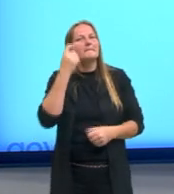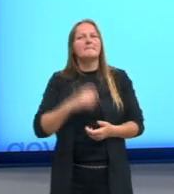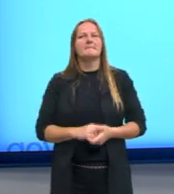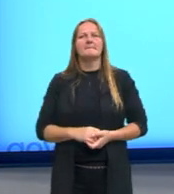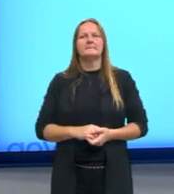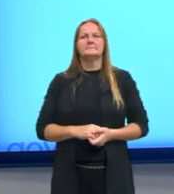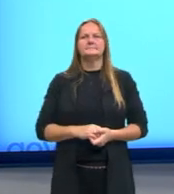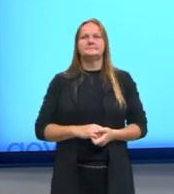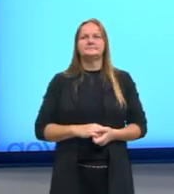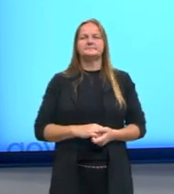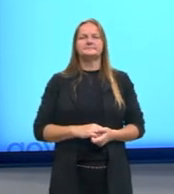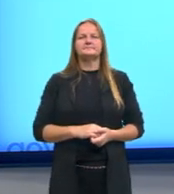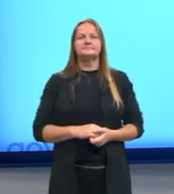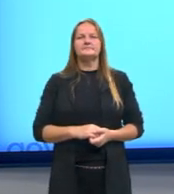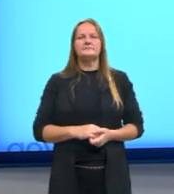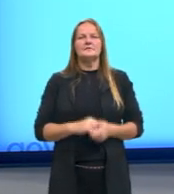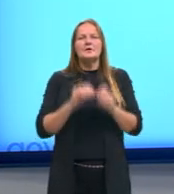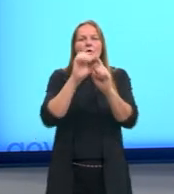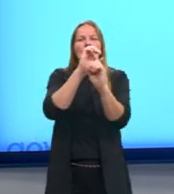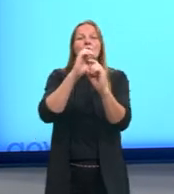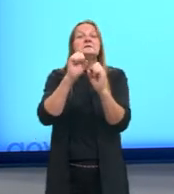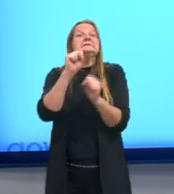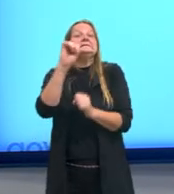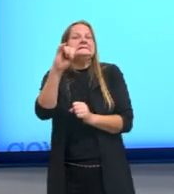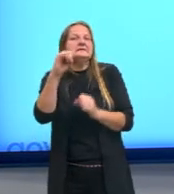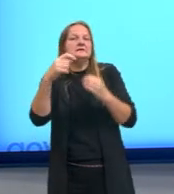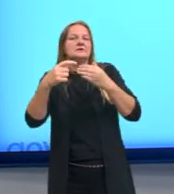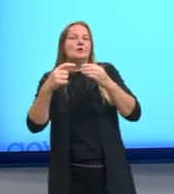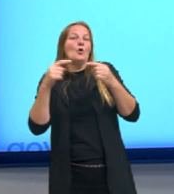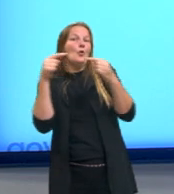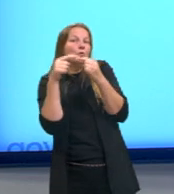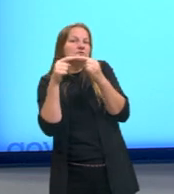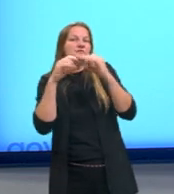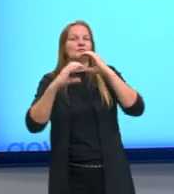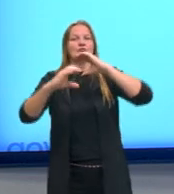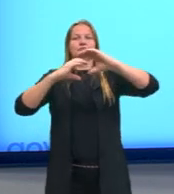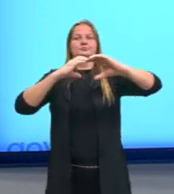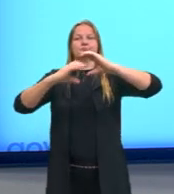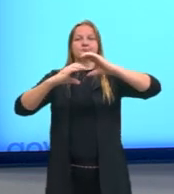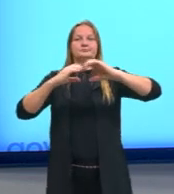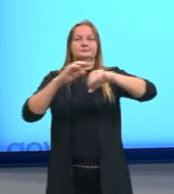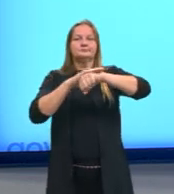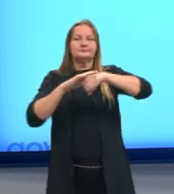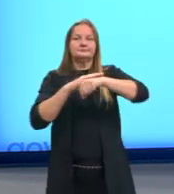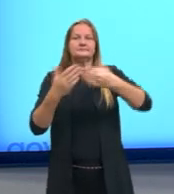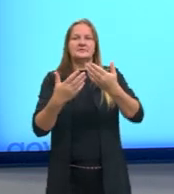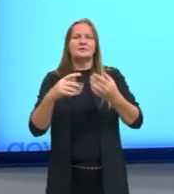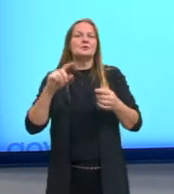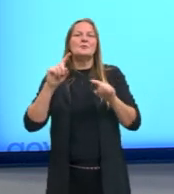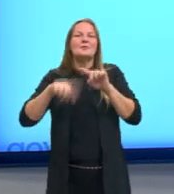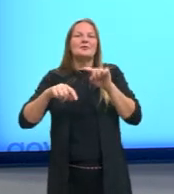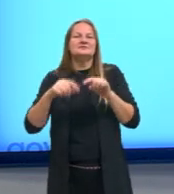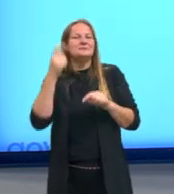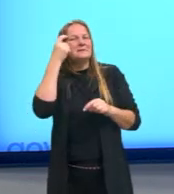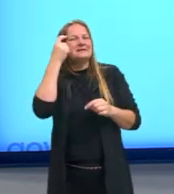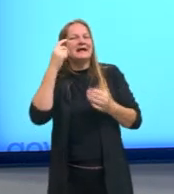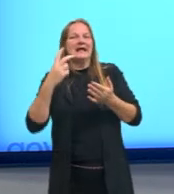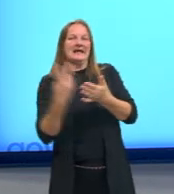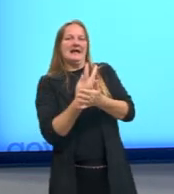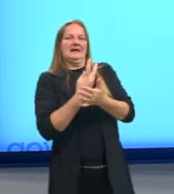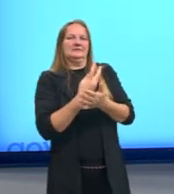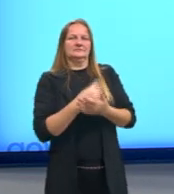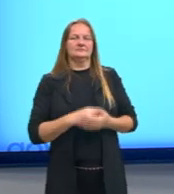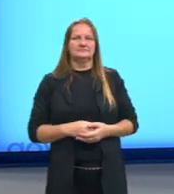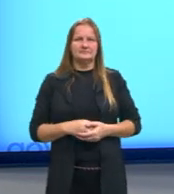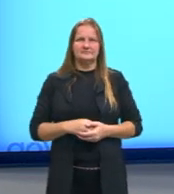variações, elas visam a comunicação, jamais devemos considerá-las erros. Por isso que quando eu falei